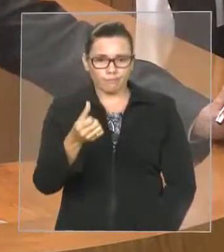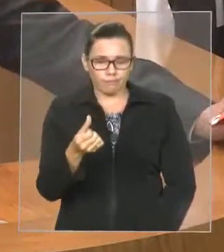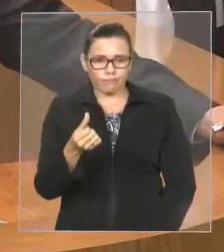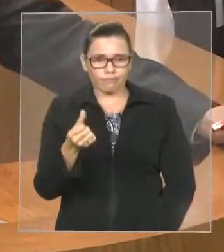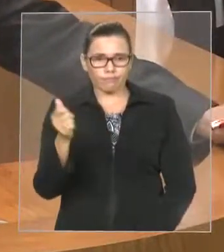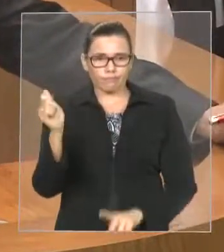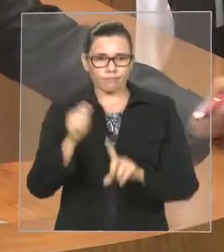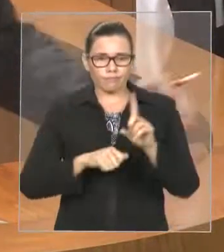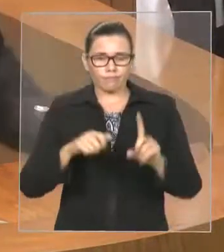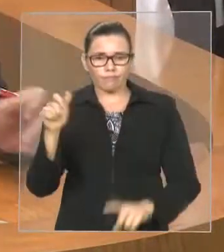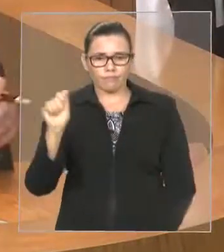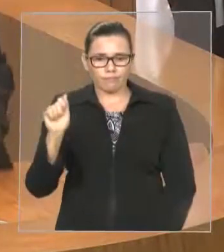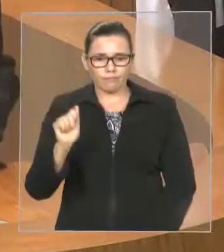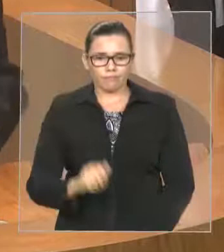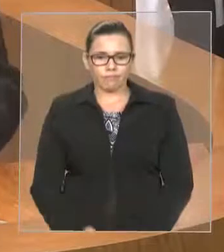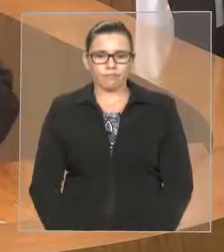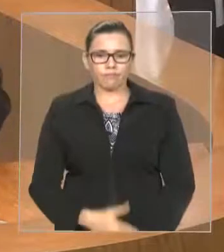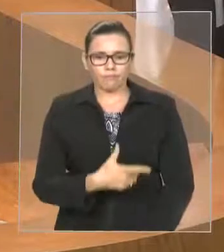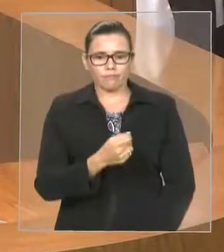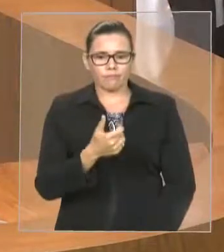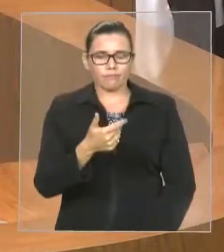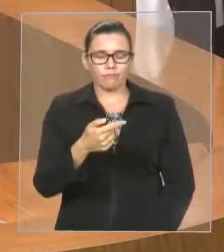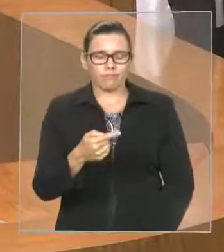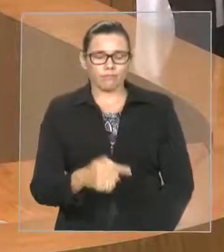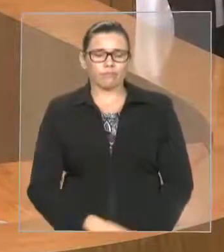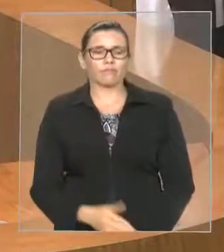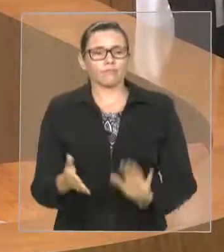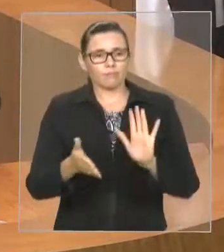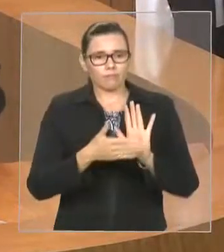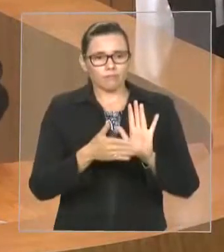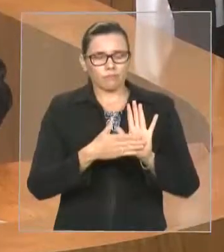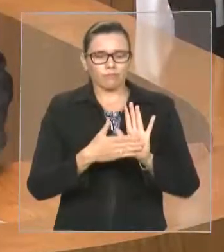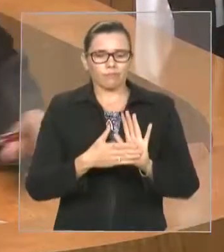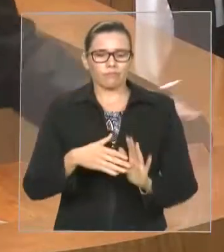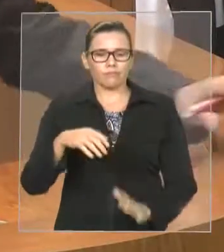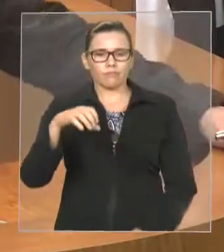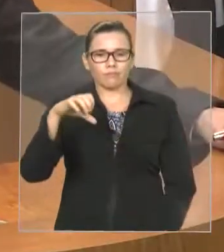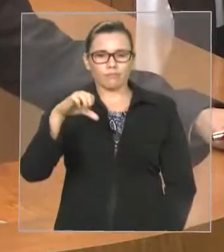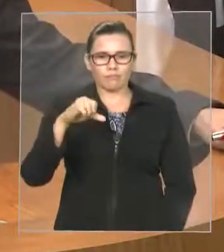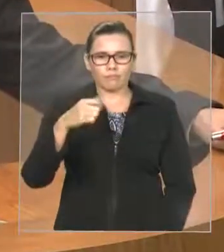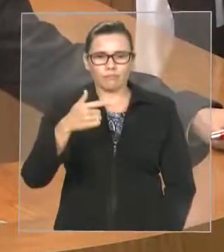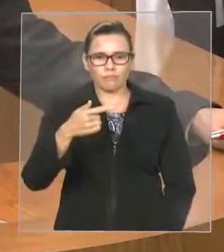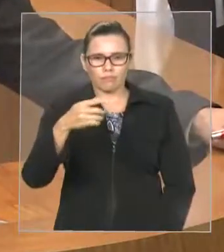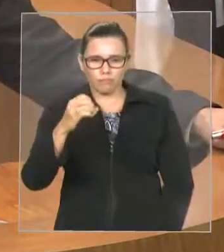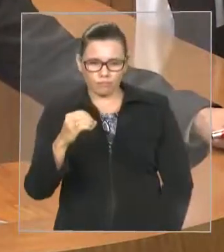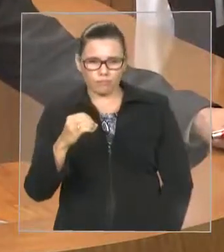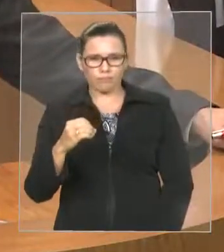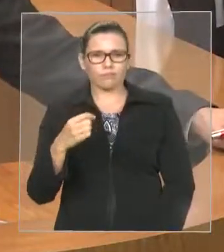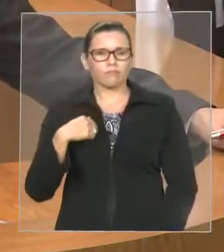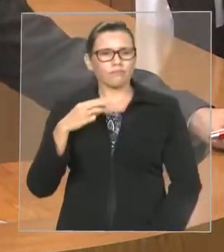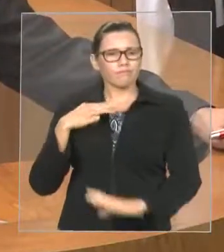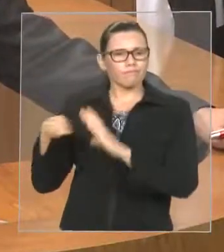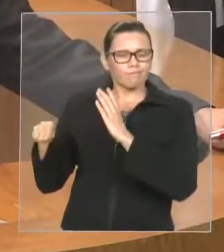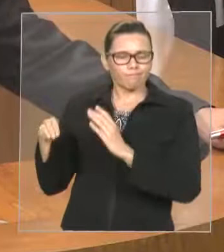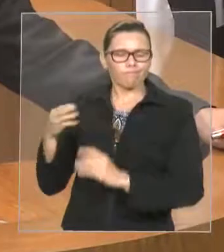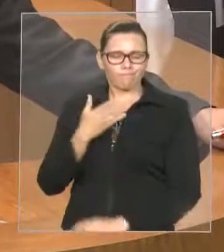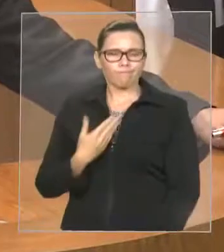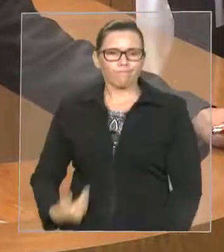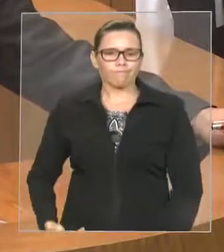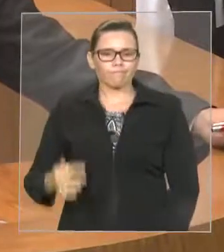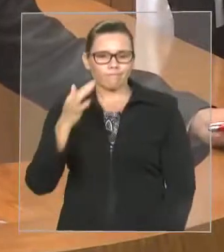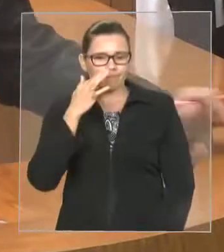encaminho uma indicação de número 970 barra 17, solicitando ao governador Flávio Dino que seja